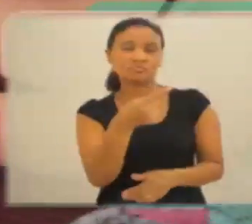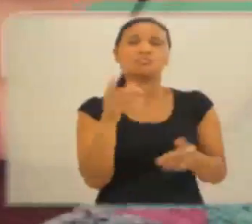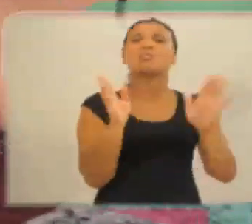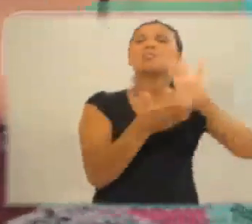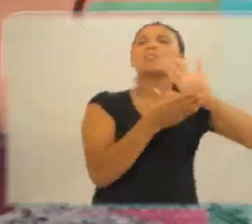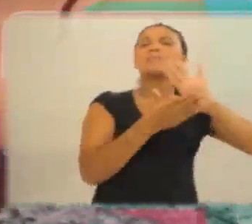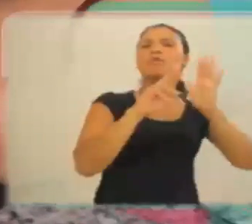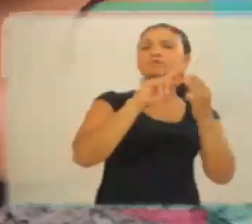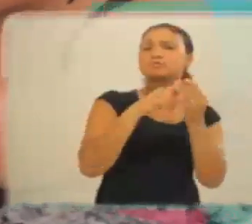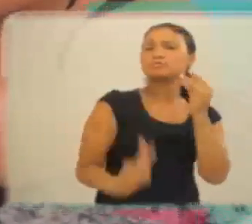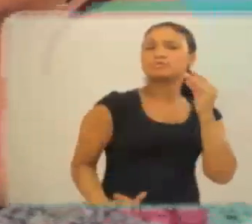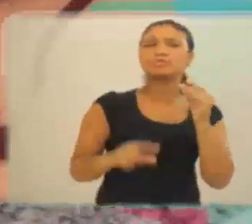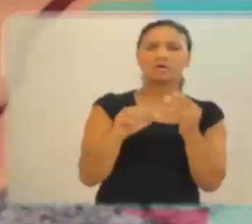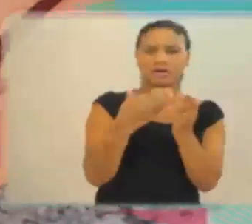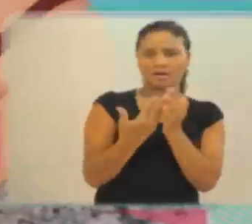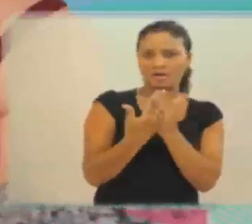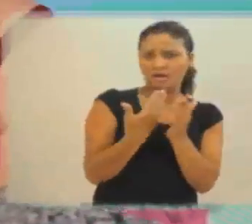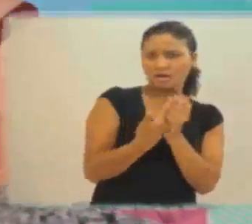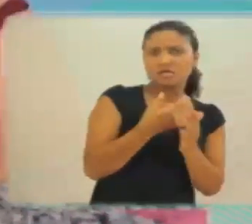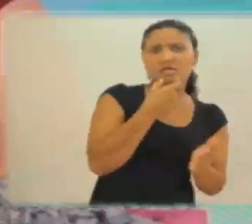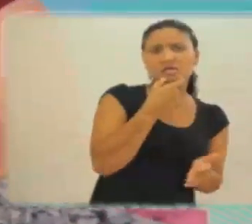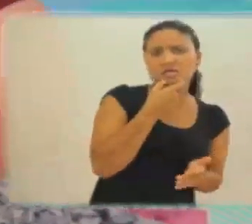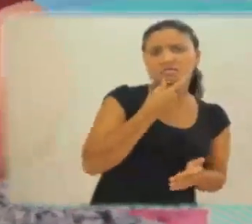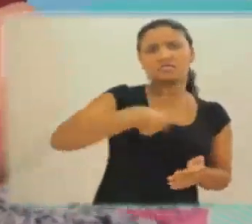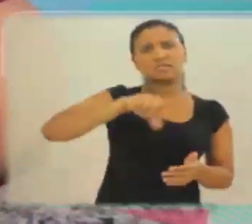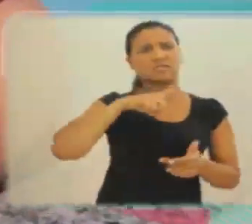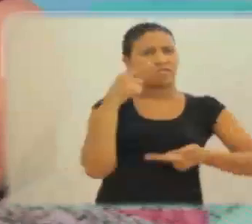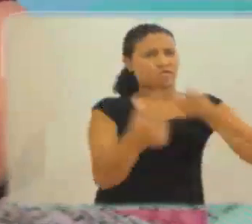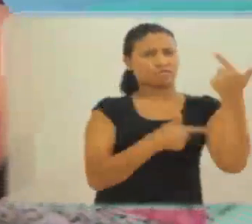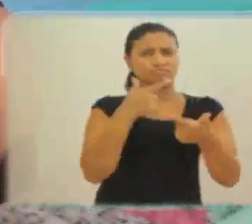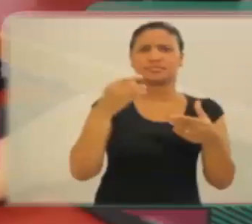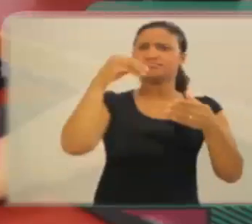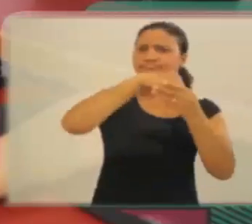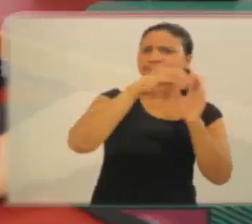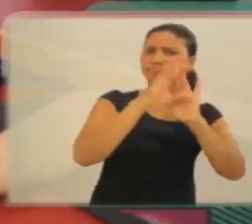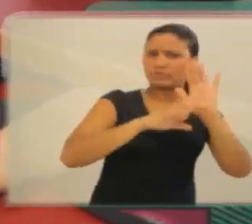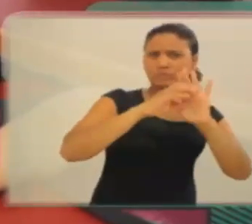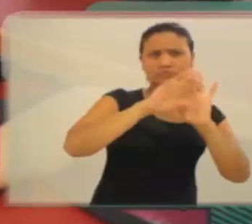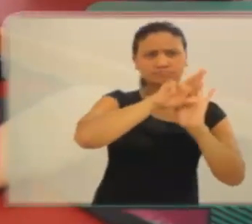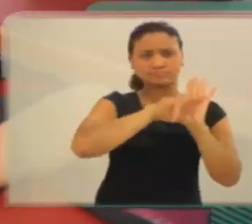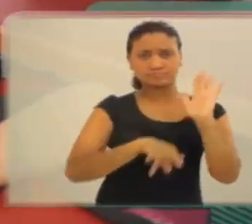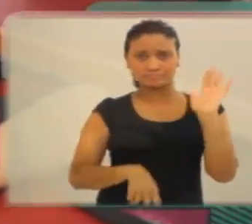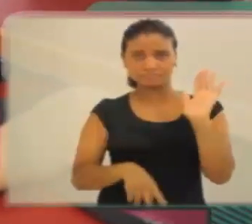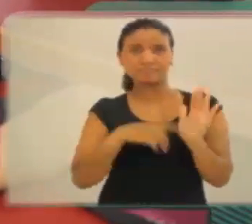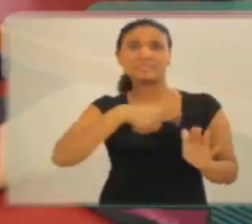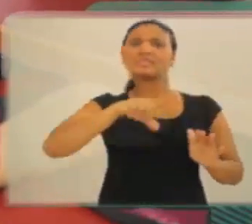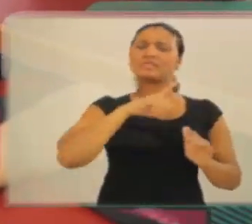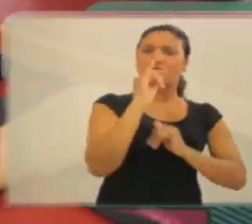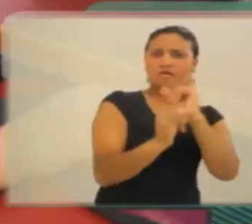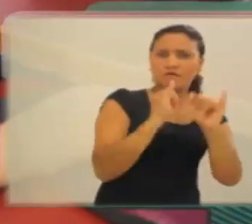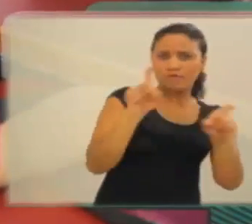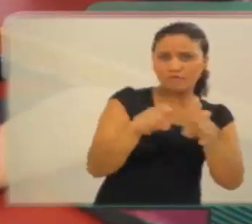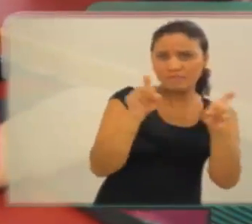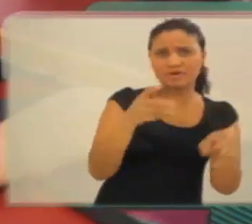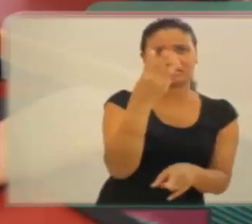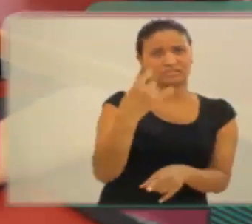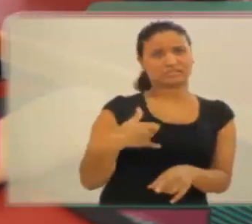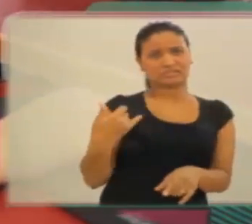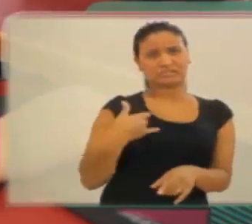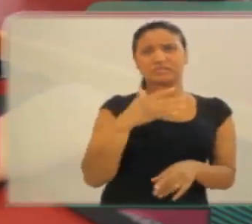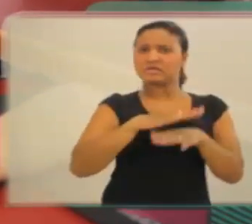elas têm atividades extracurriculares, atividades complementares. Aulas de informática a partir dos 3 anos de idade. As crianças